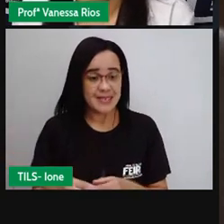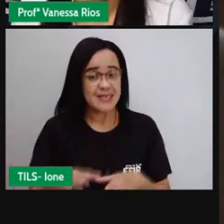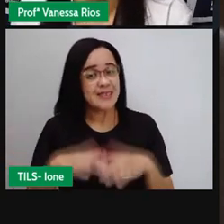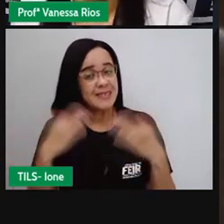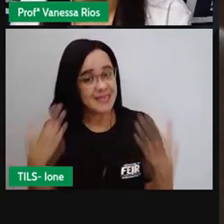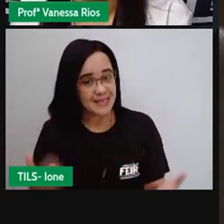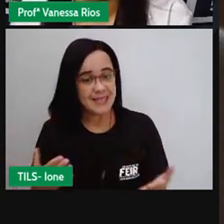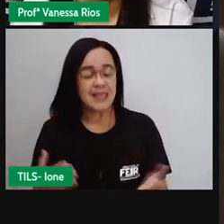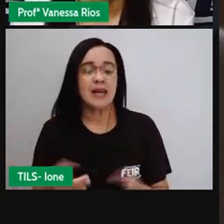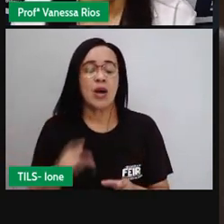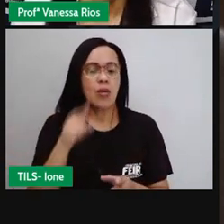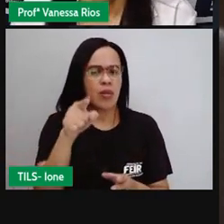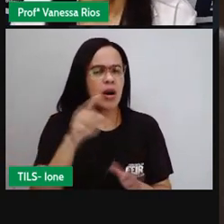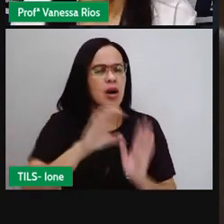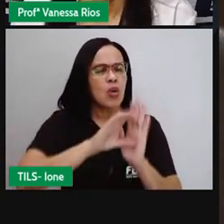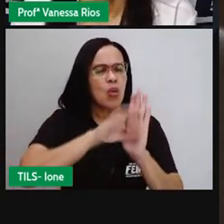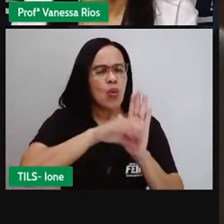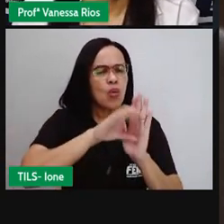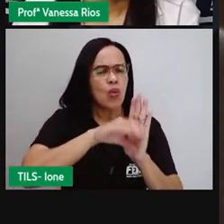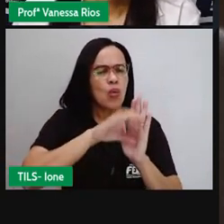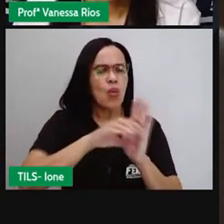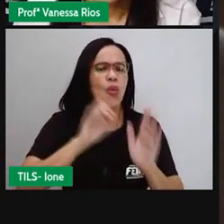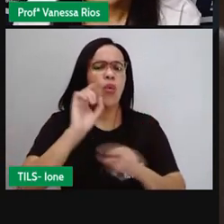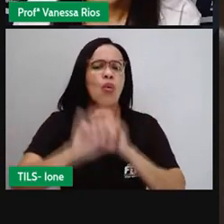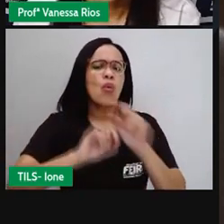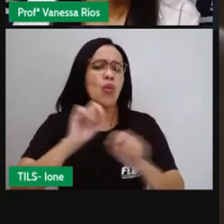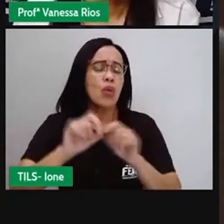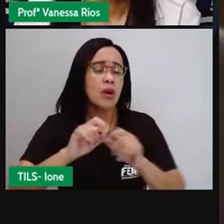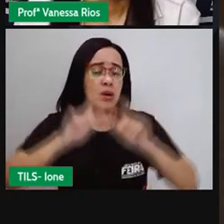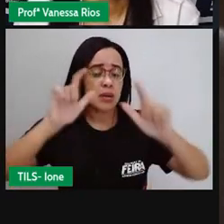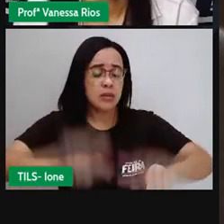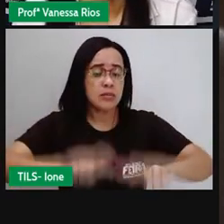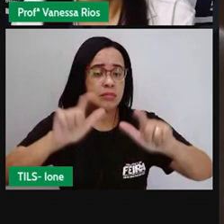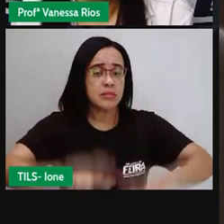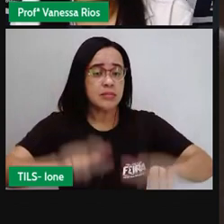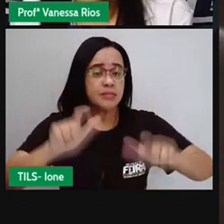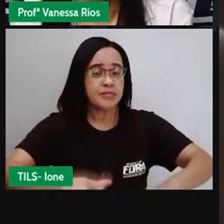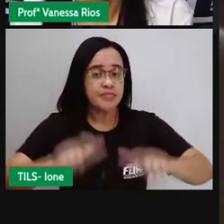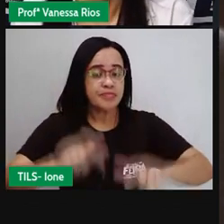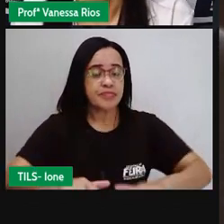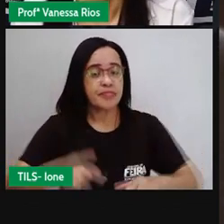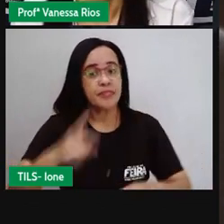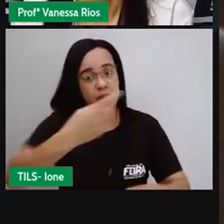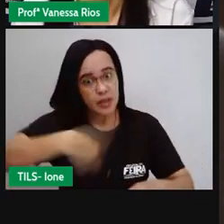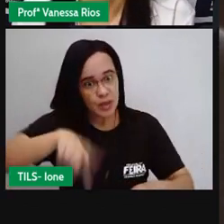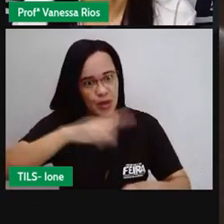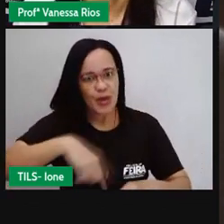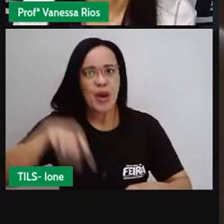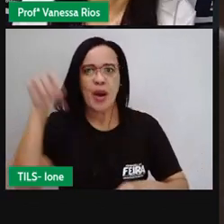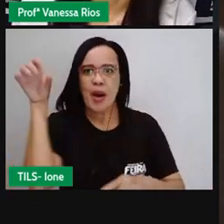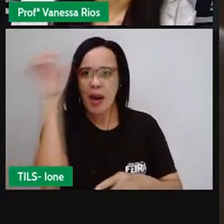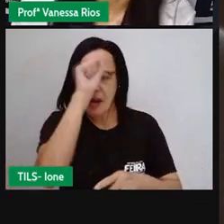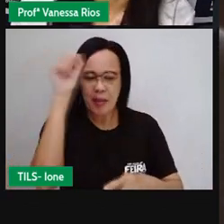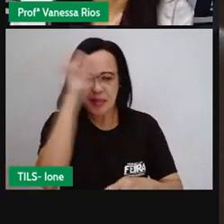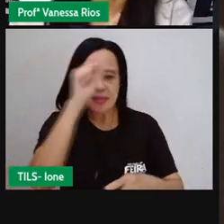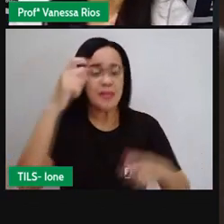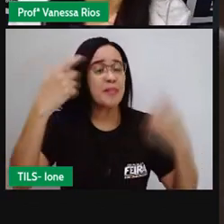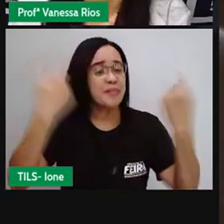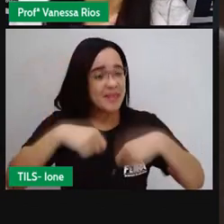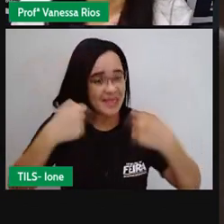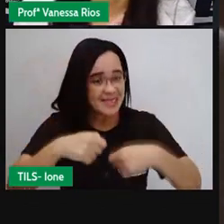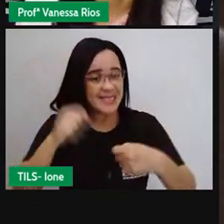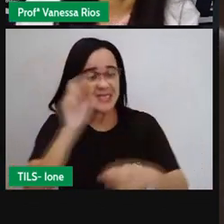algumas definições de localização que a gente precisa ter conhecimento para poder utilizar, né?